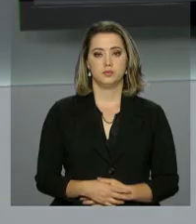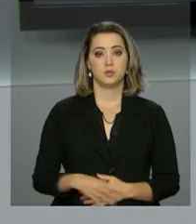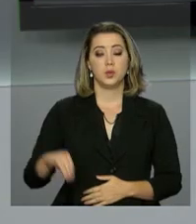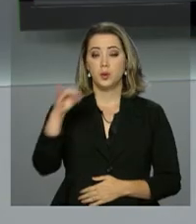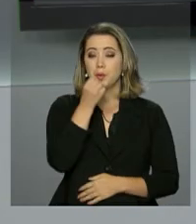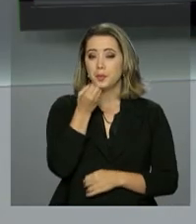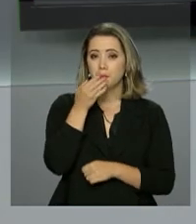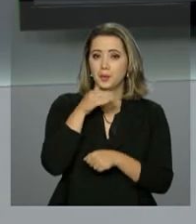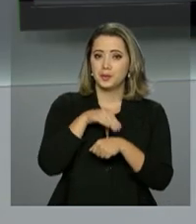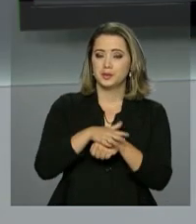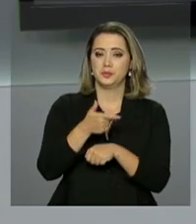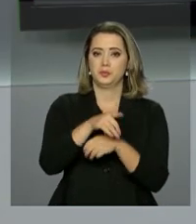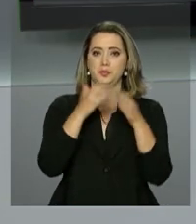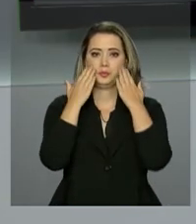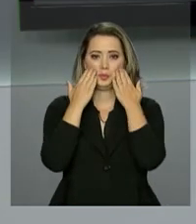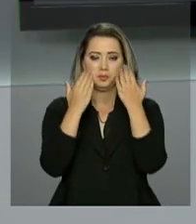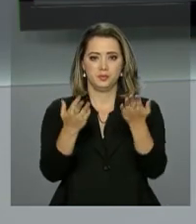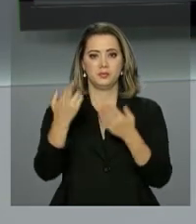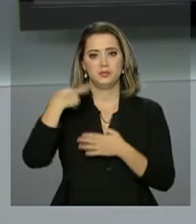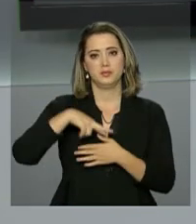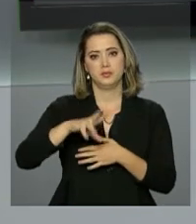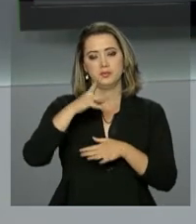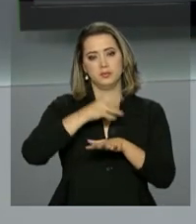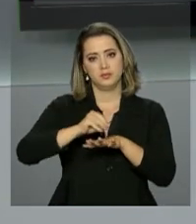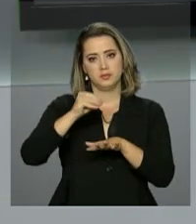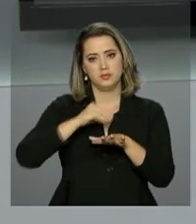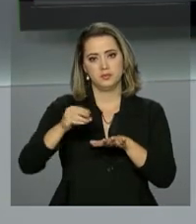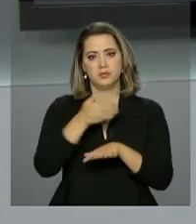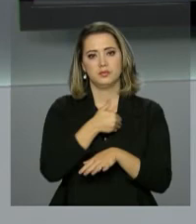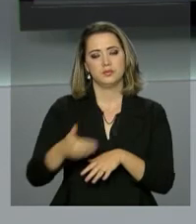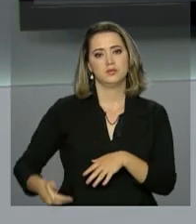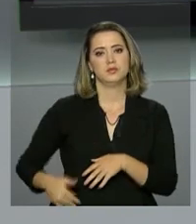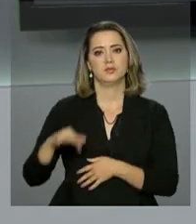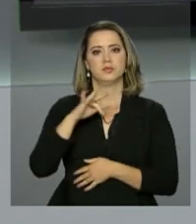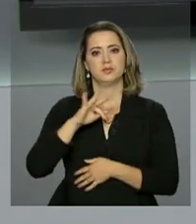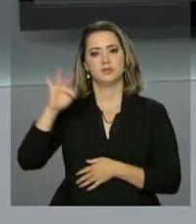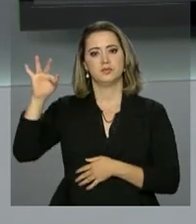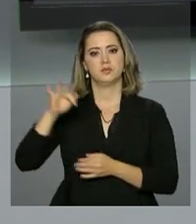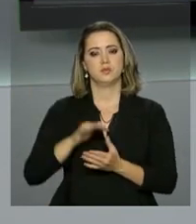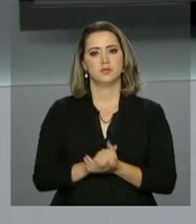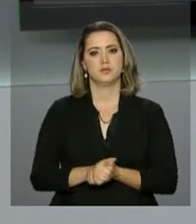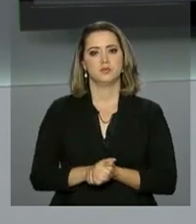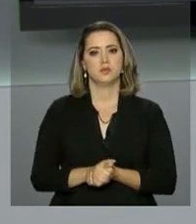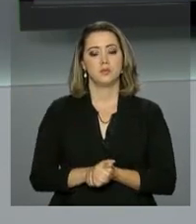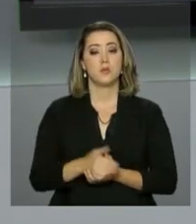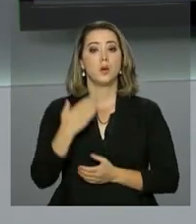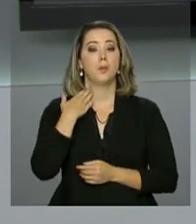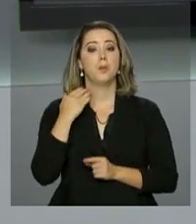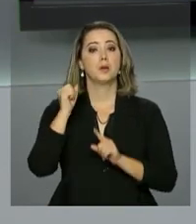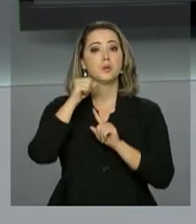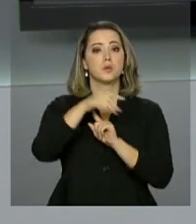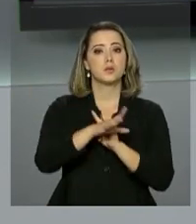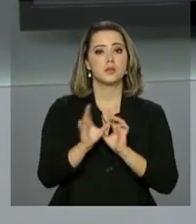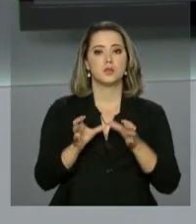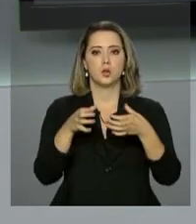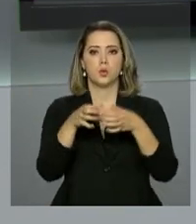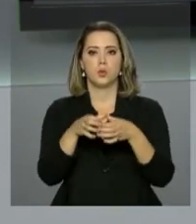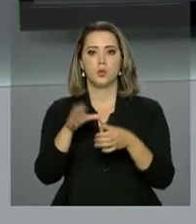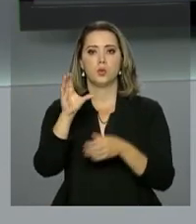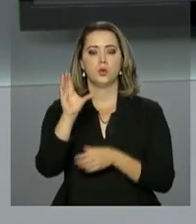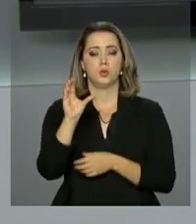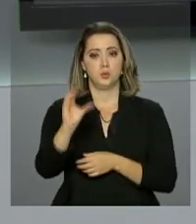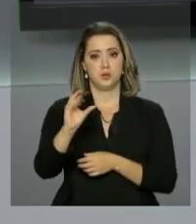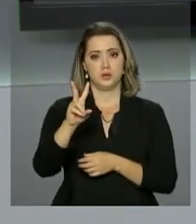Estamos de volta com mais uma edição do repórter NBR e as notícias do governo federal. O Banco Central e a Comissão de